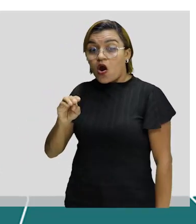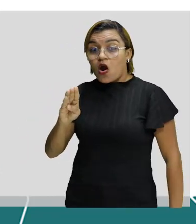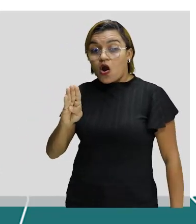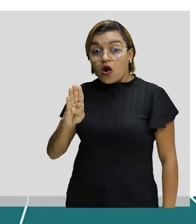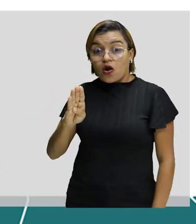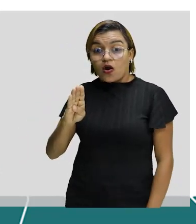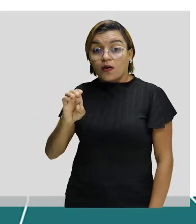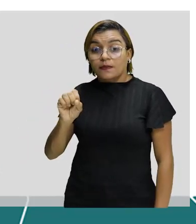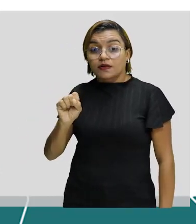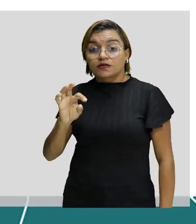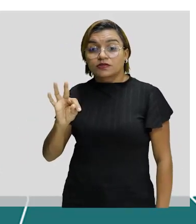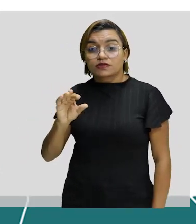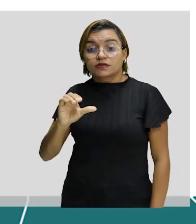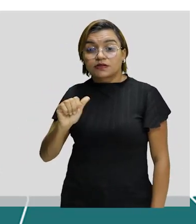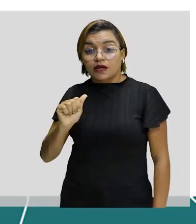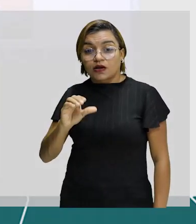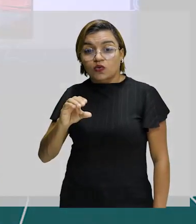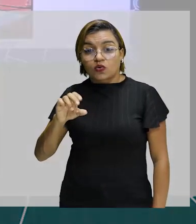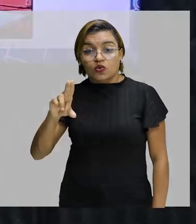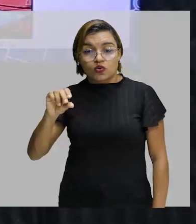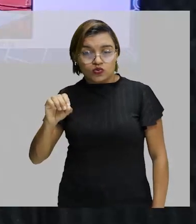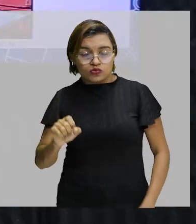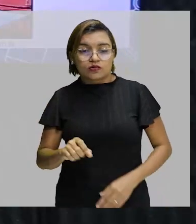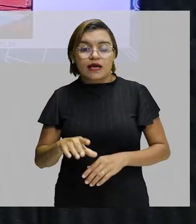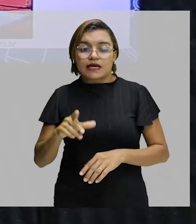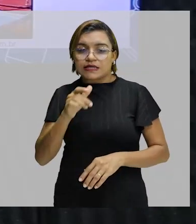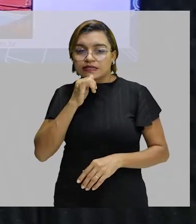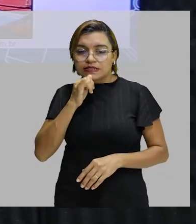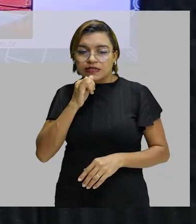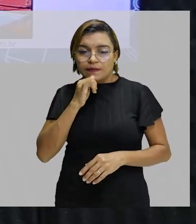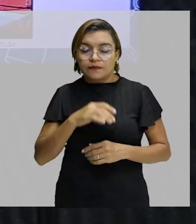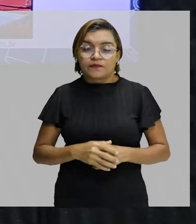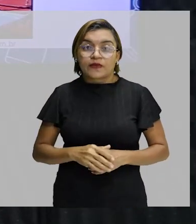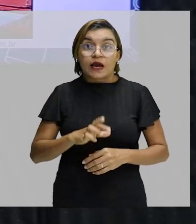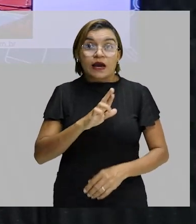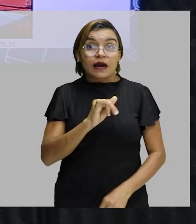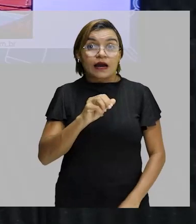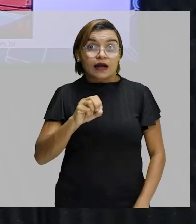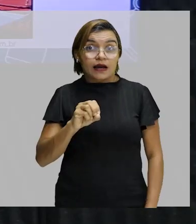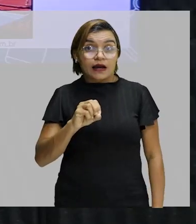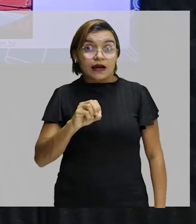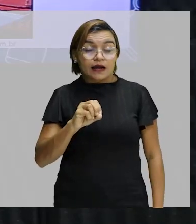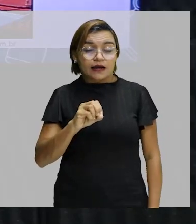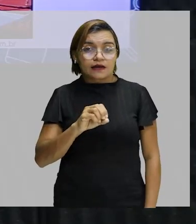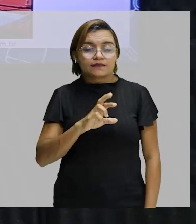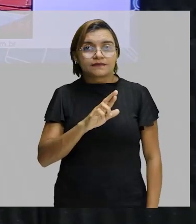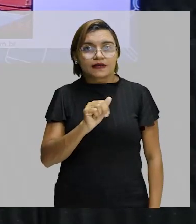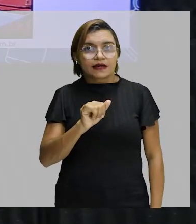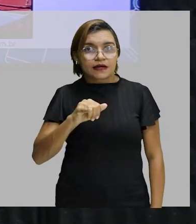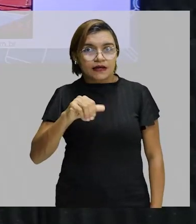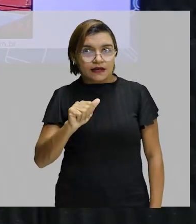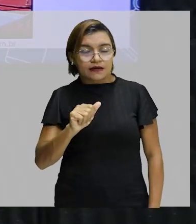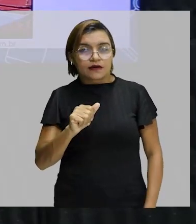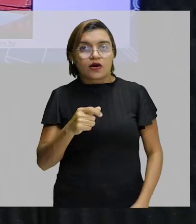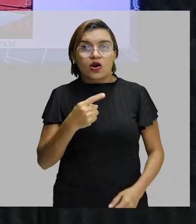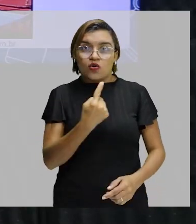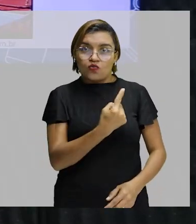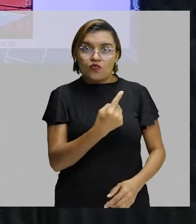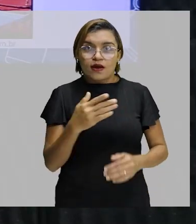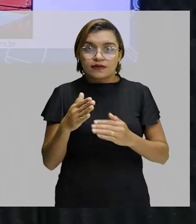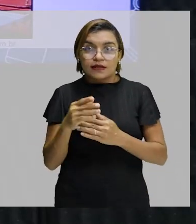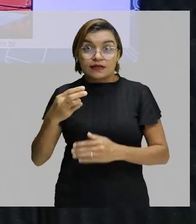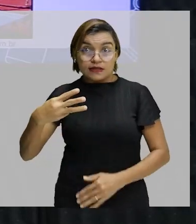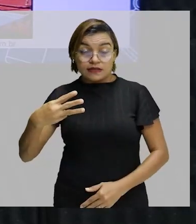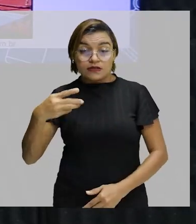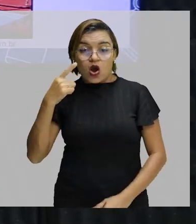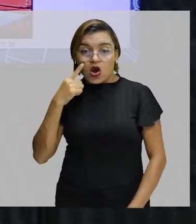fixa no chão, ela fica lá da raia 1 a 3, os atletas obrigatoriamente devem passar pelo